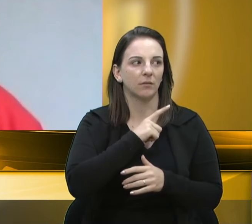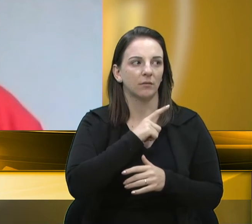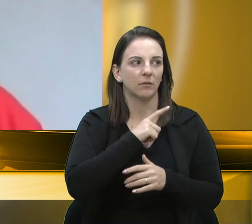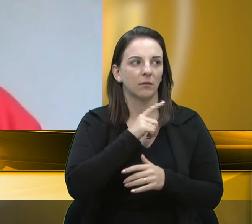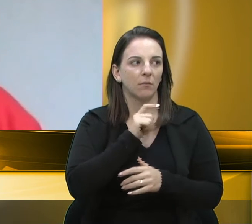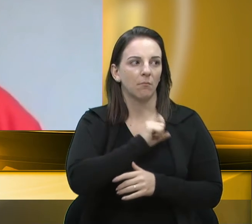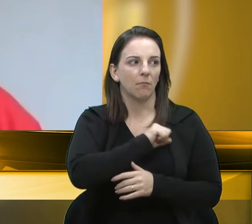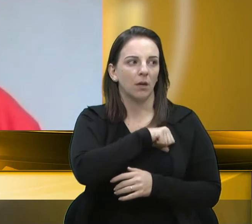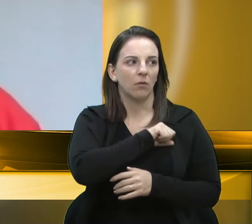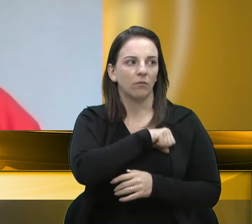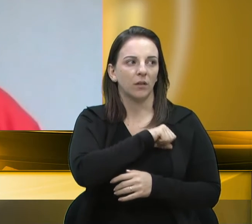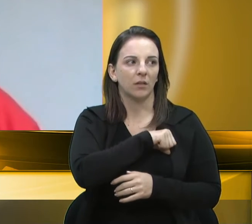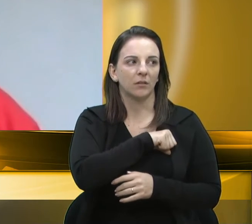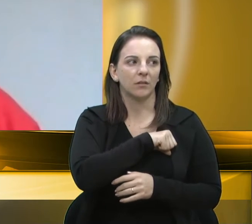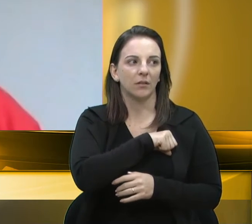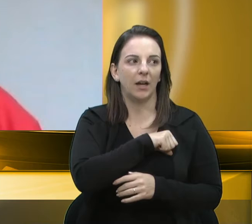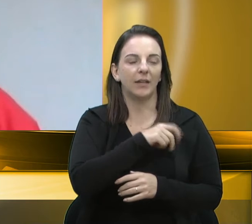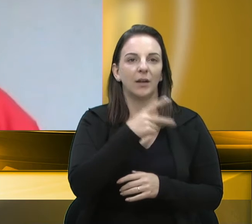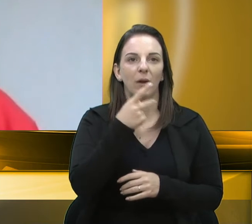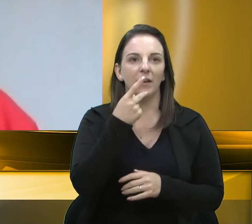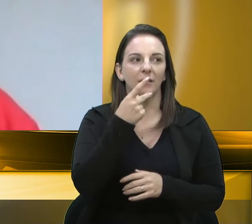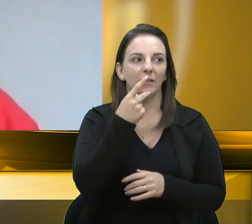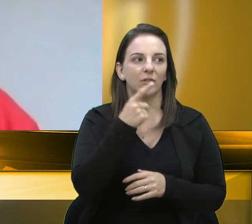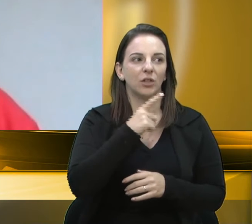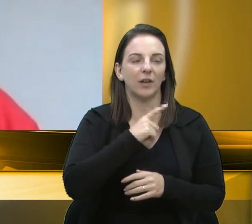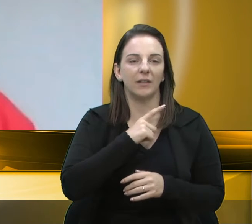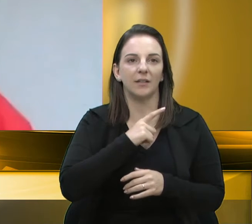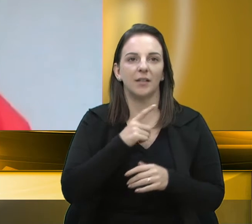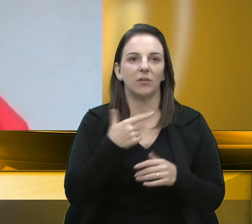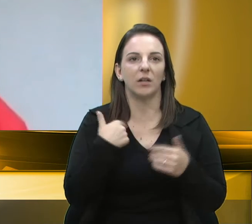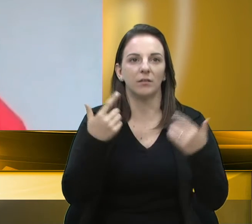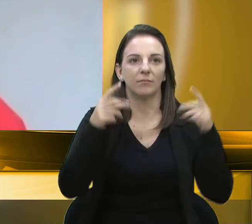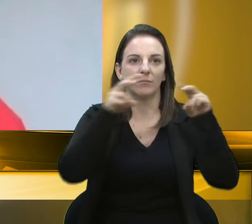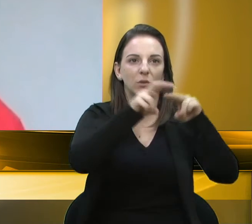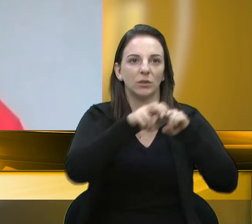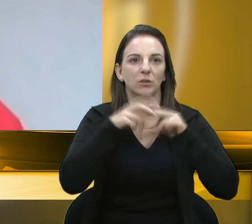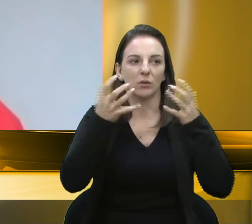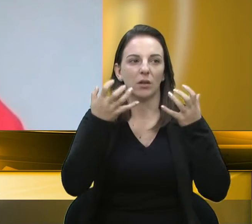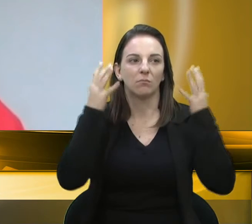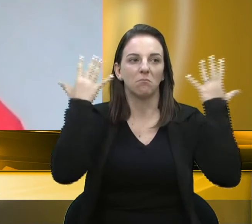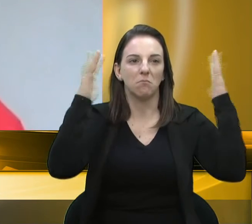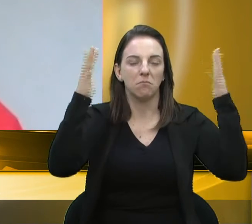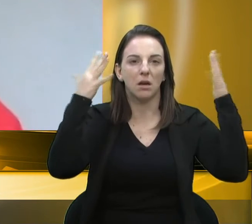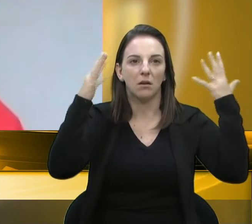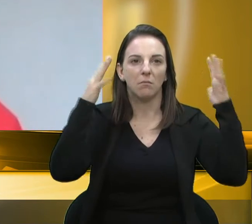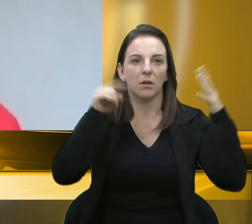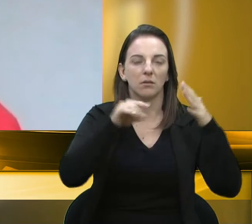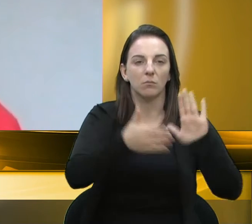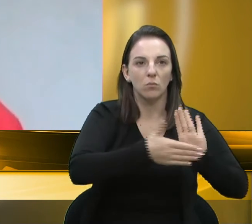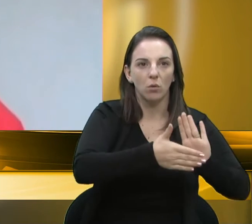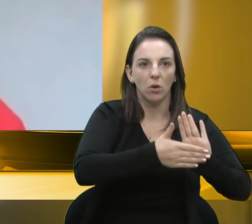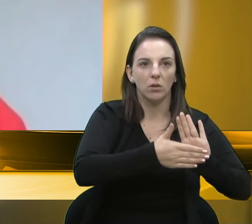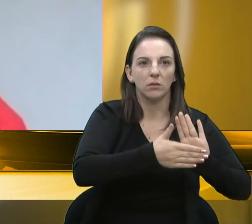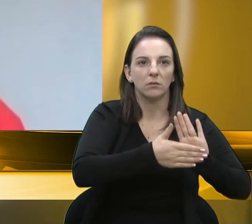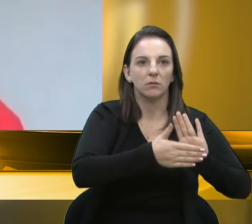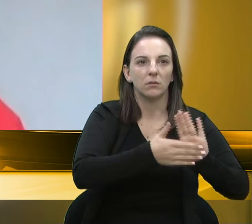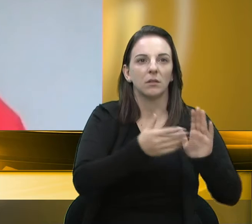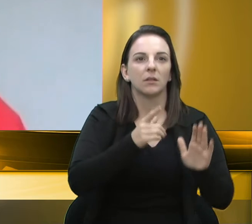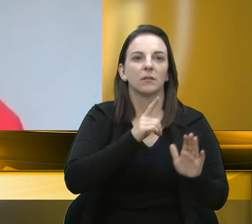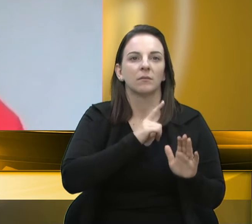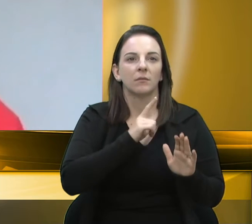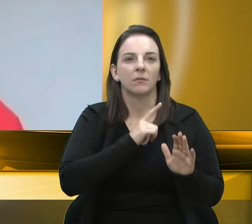Então, há limite, sim. E, em razão disso, eu quero lhe parabenizar pela sua proposta. Em segundo, bom,